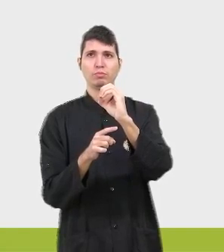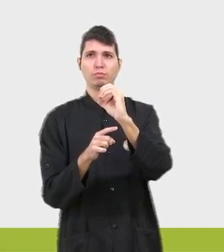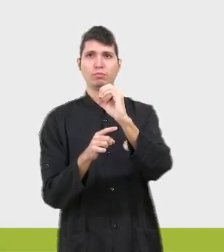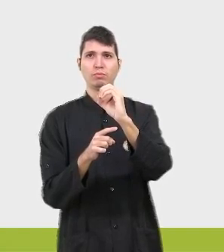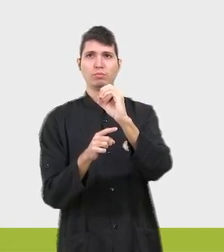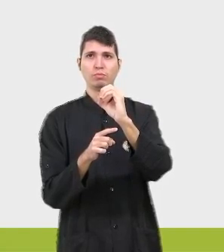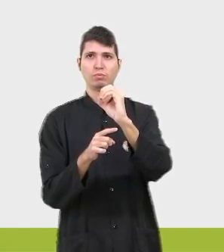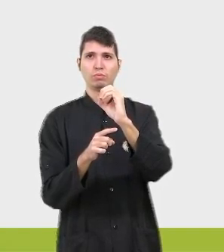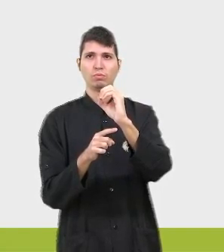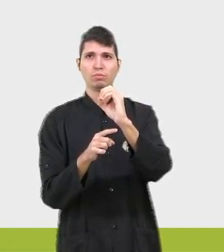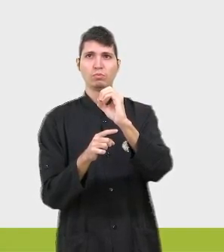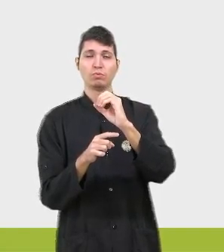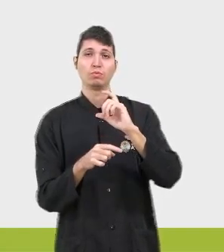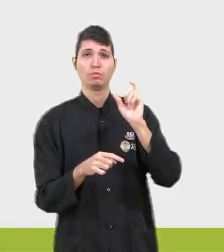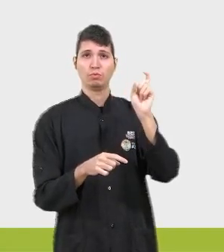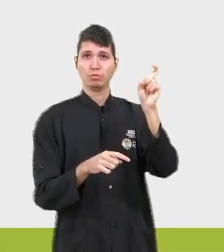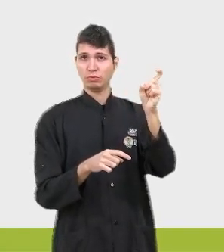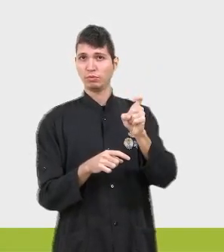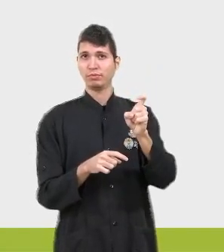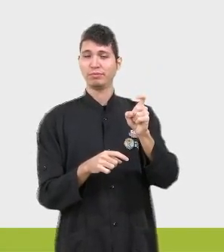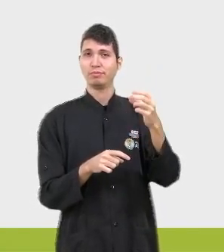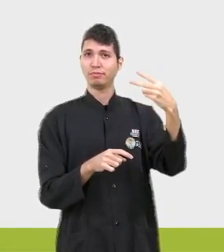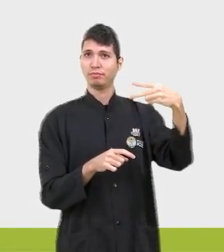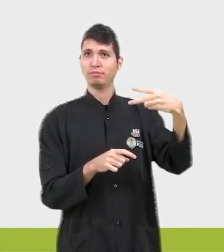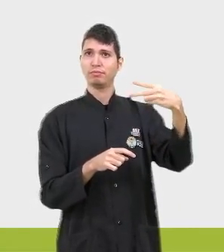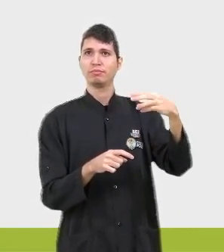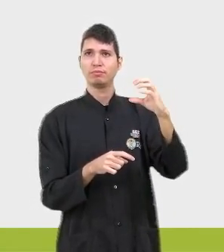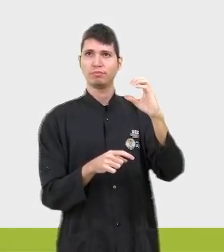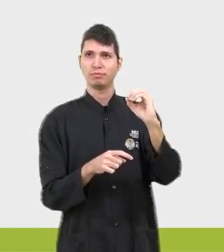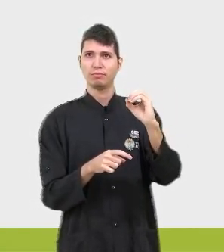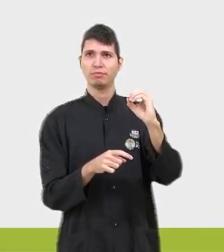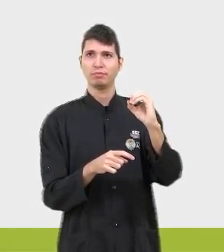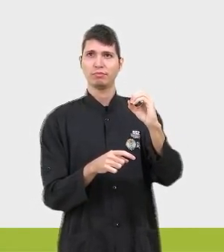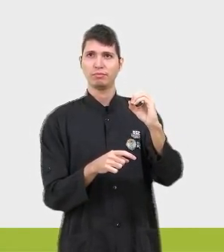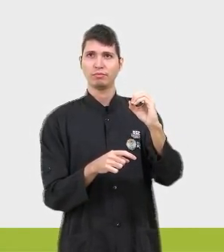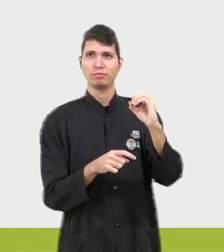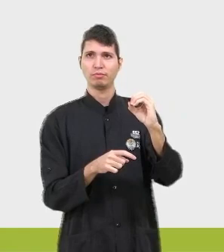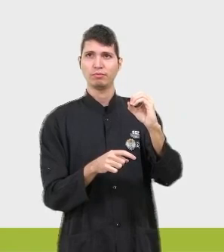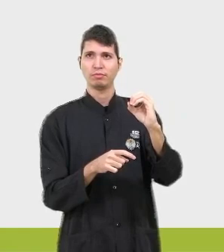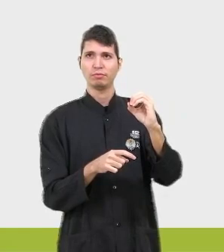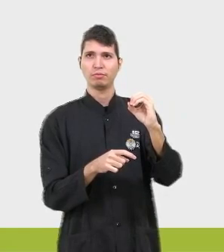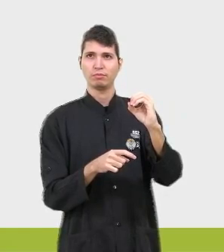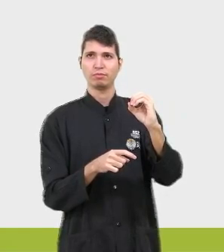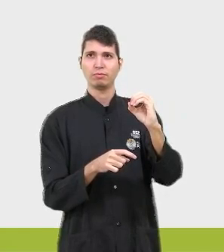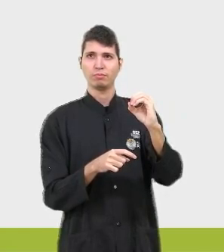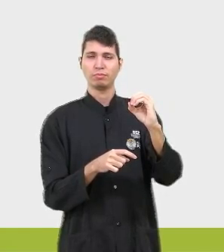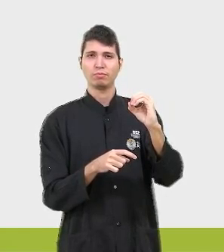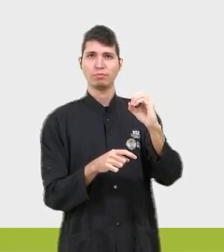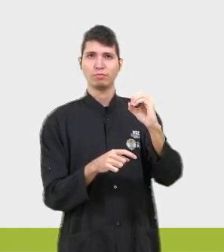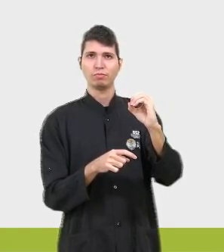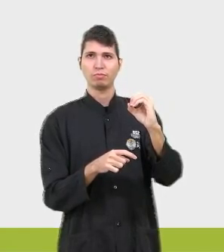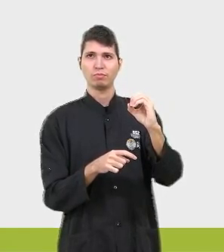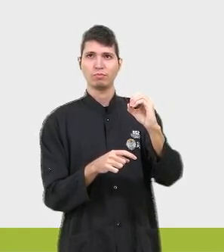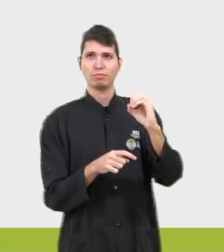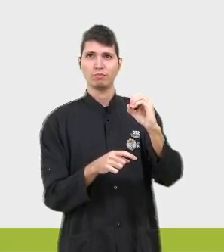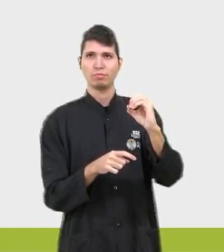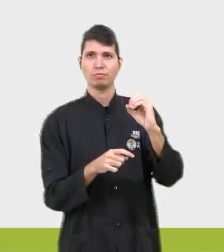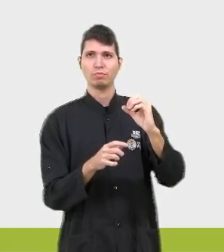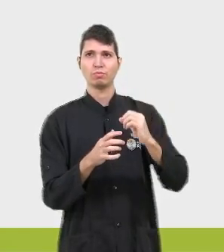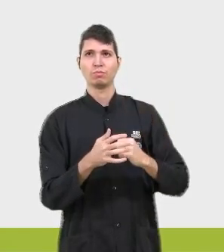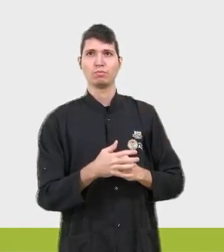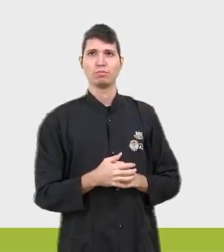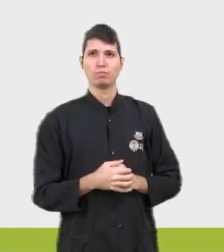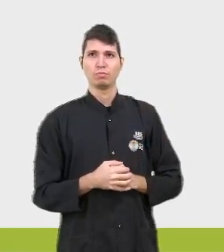a zero. Então, é como se eu tivesse aqui, deixa eu colocar aqui no cantinho, é como se eu tivesse um X linha igual a zero. Porque esse primeiro aqui, ó,